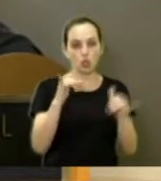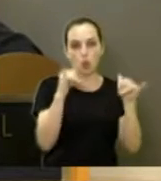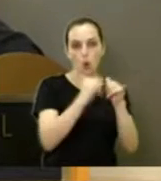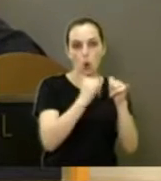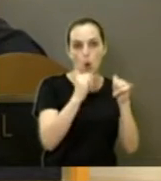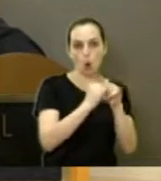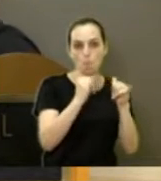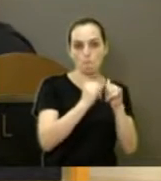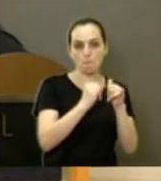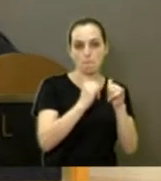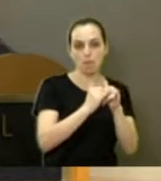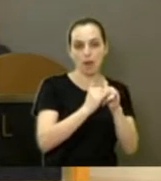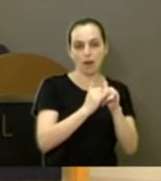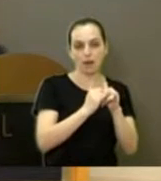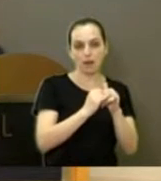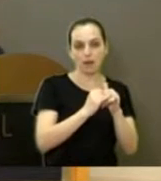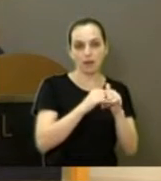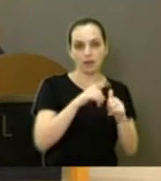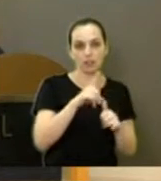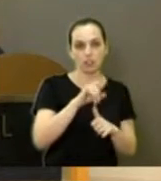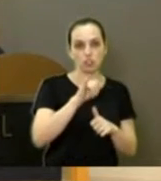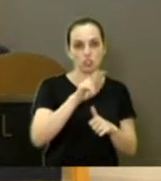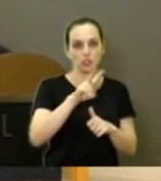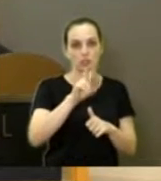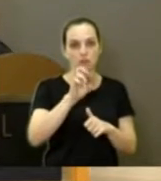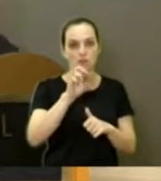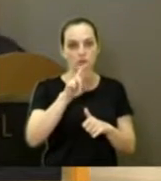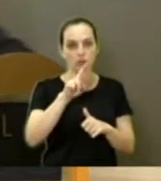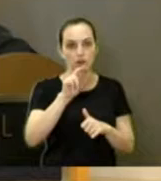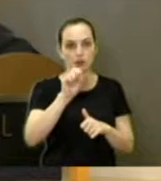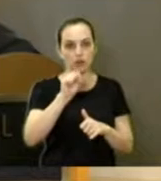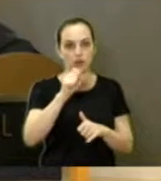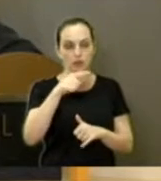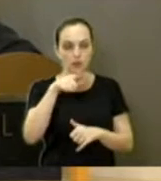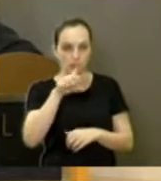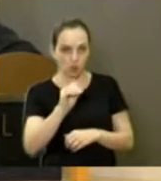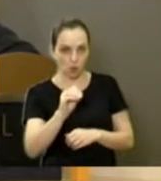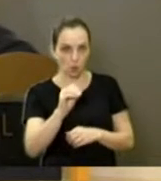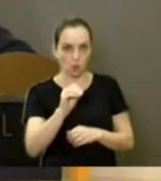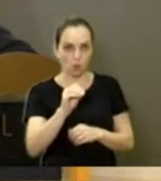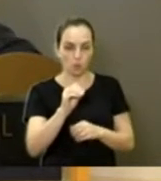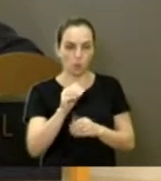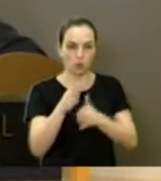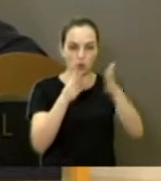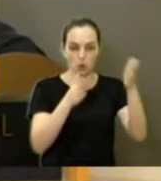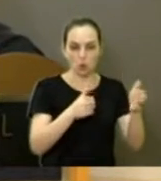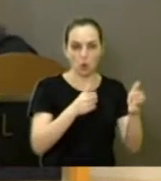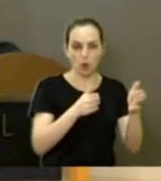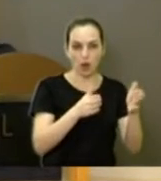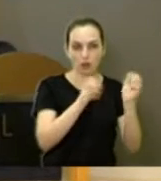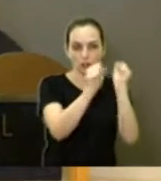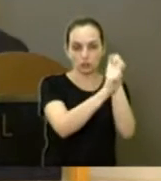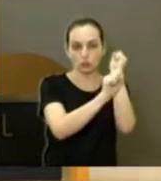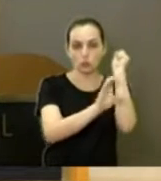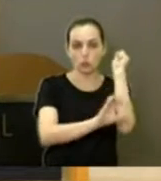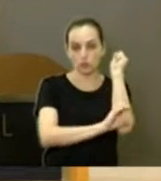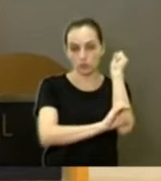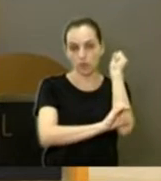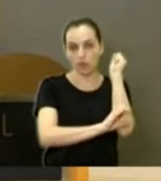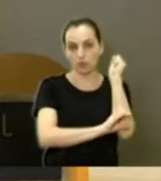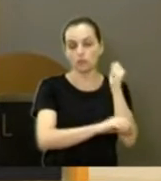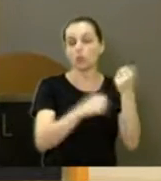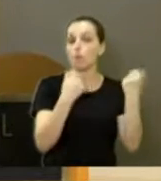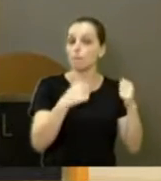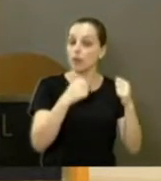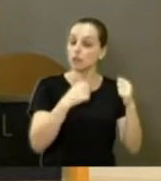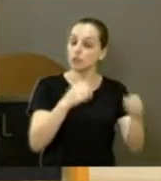diversão aqui, do lado do Sesc. Se é para montar um parque de diversão, montar um circo, qualquer coisa, você tem